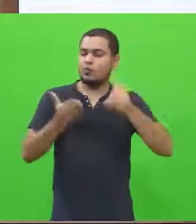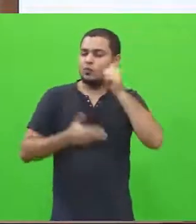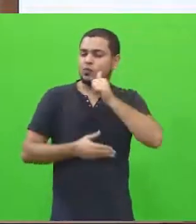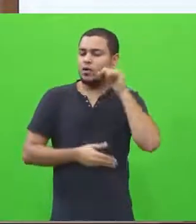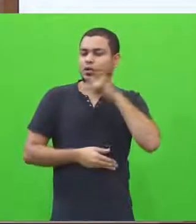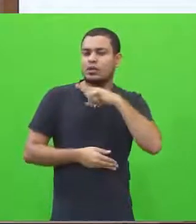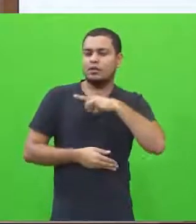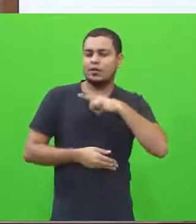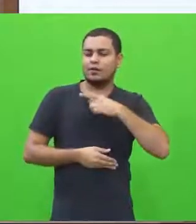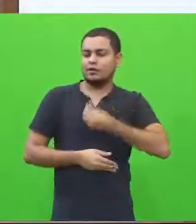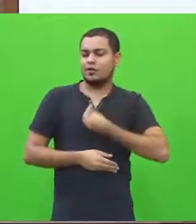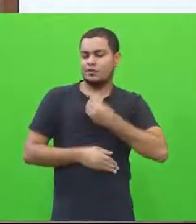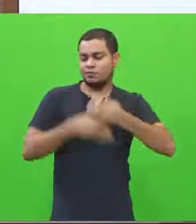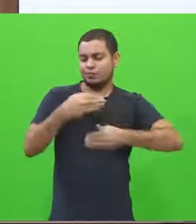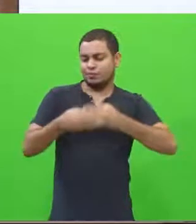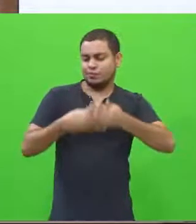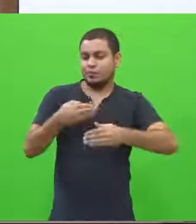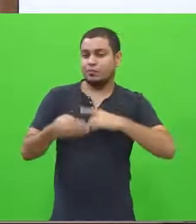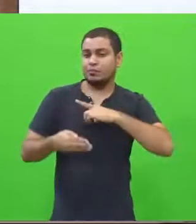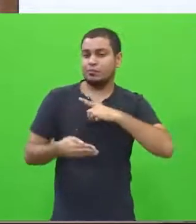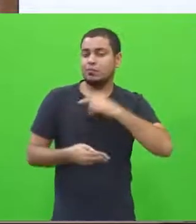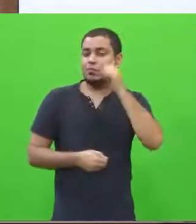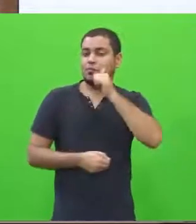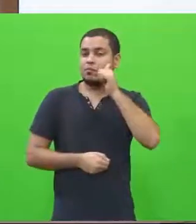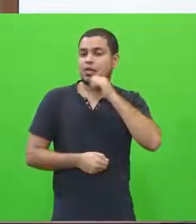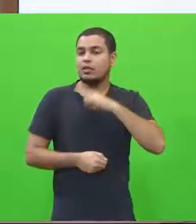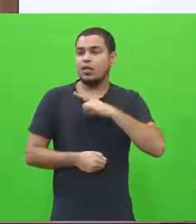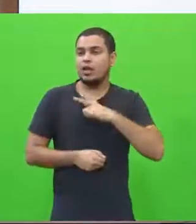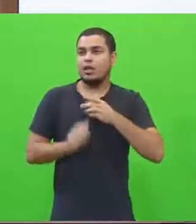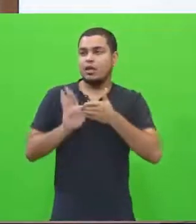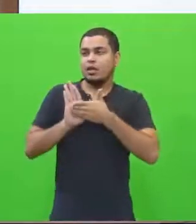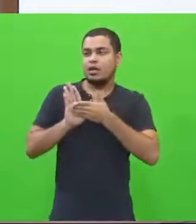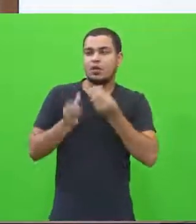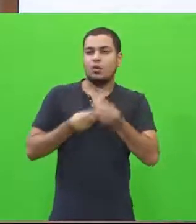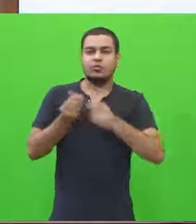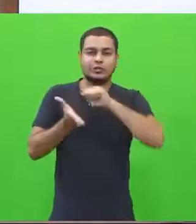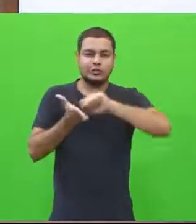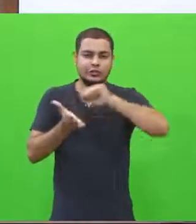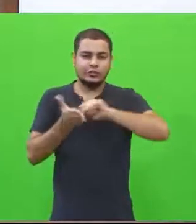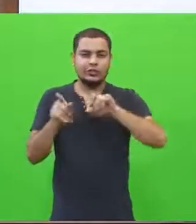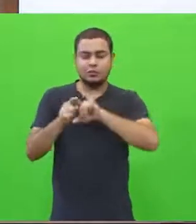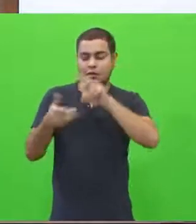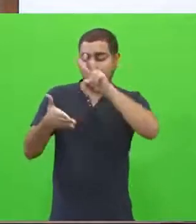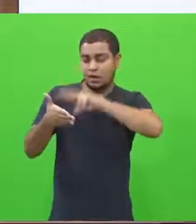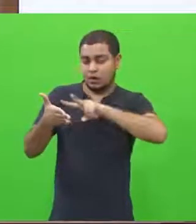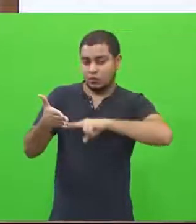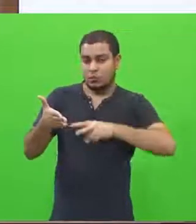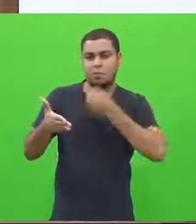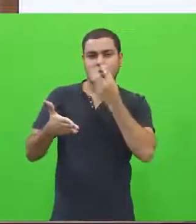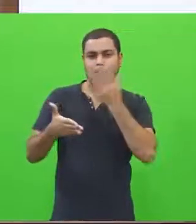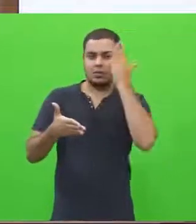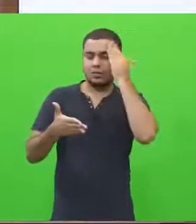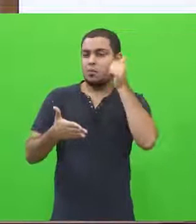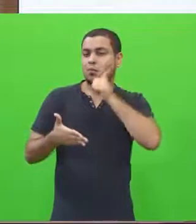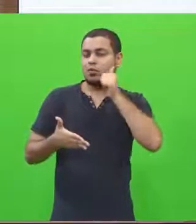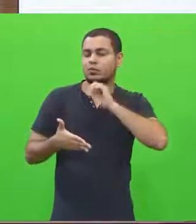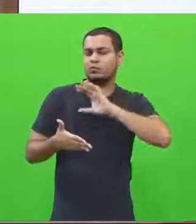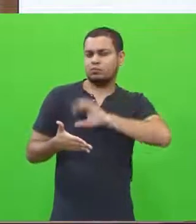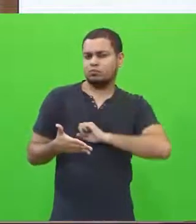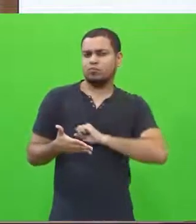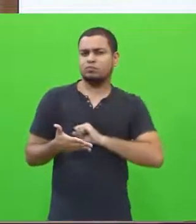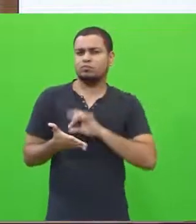no decorrer da vida dela, ela tem essa questão da escrita e da leitura muito bem definida. Ela gosta, como ela falou,